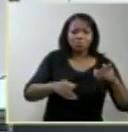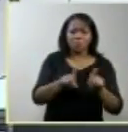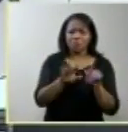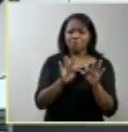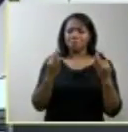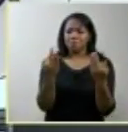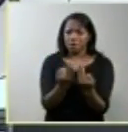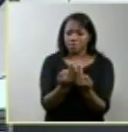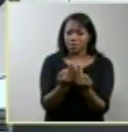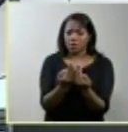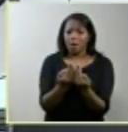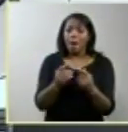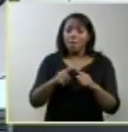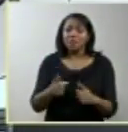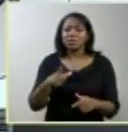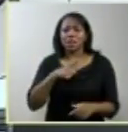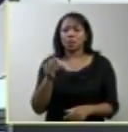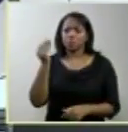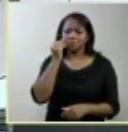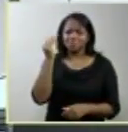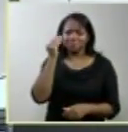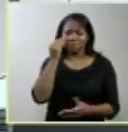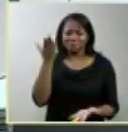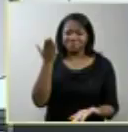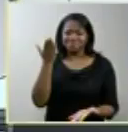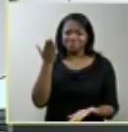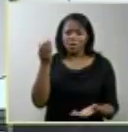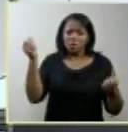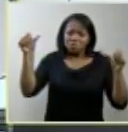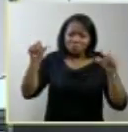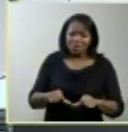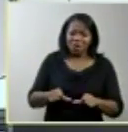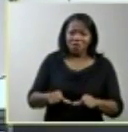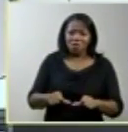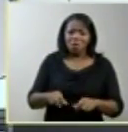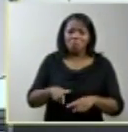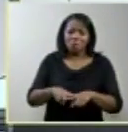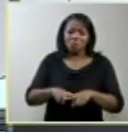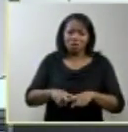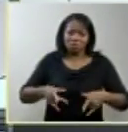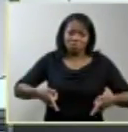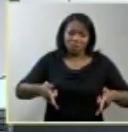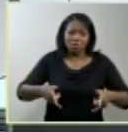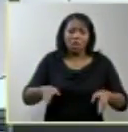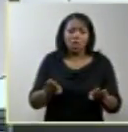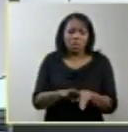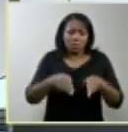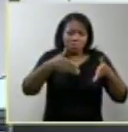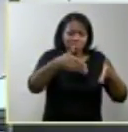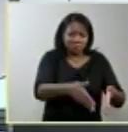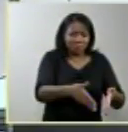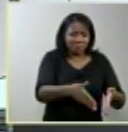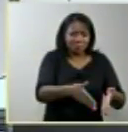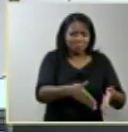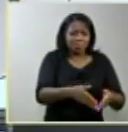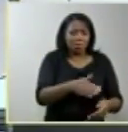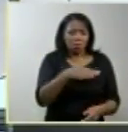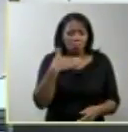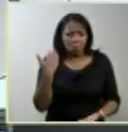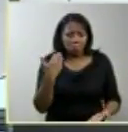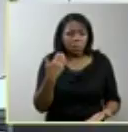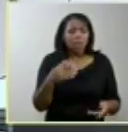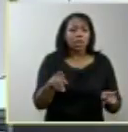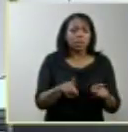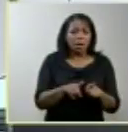passa a experimentar o cruel binômio do berço e do caixão apesar de dura essa é